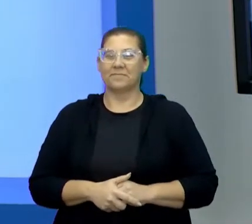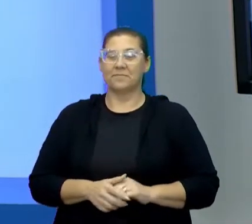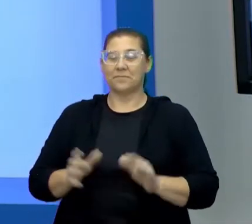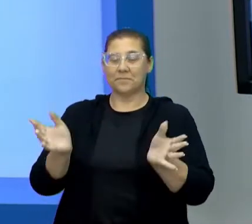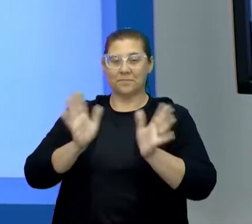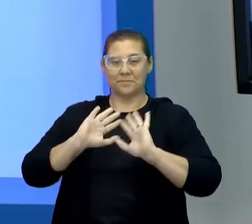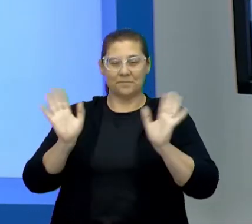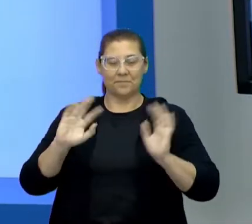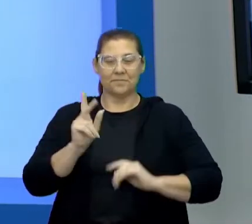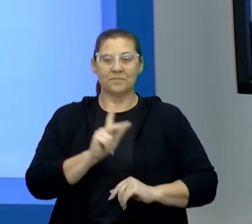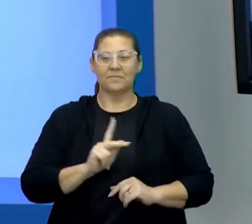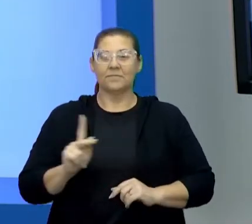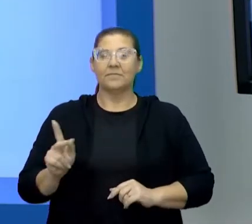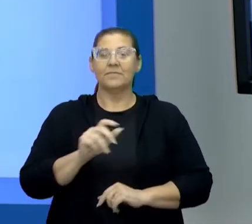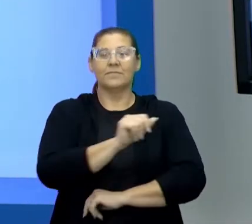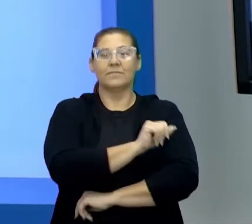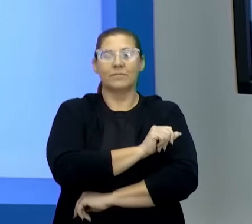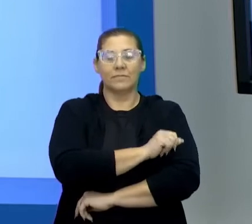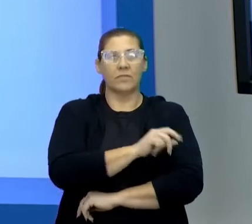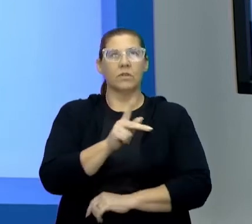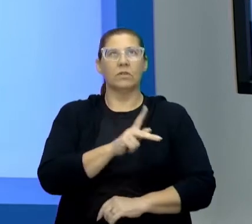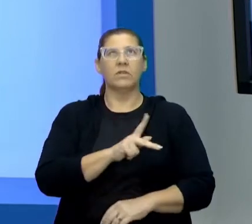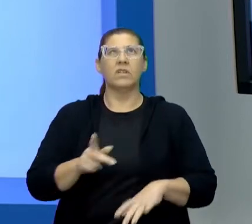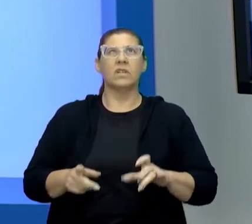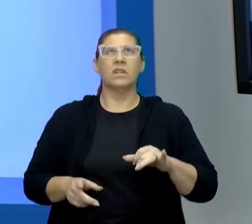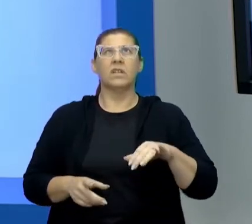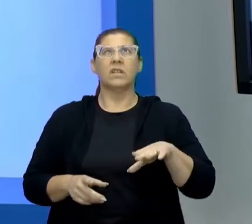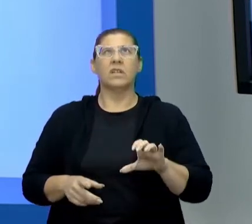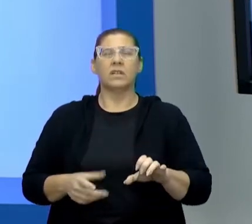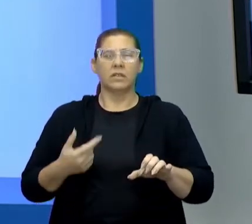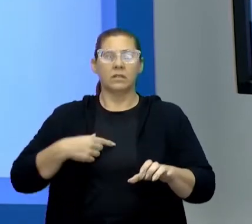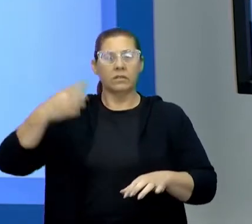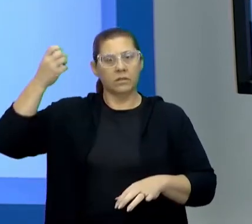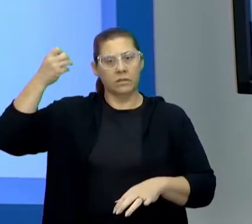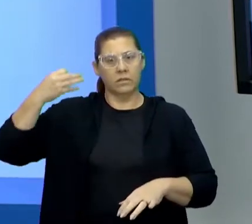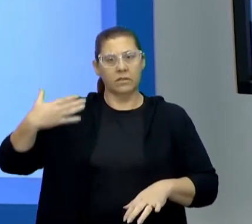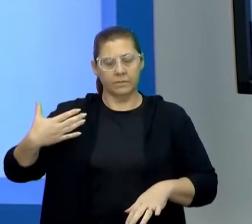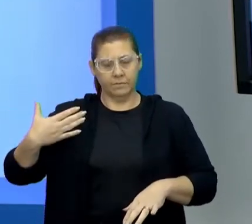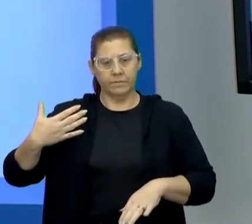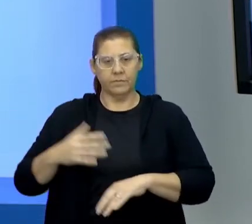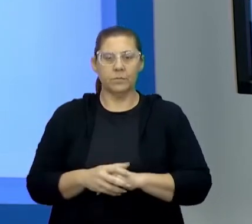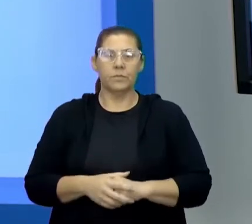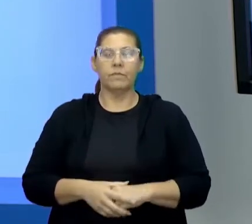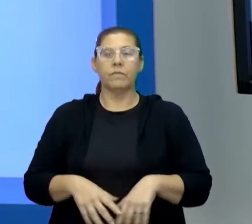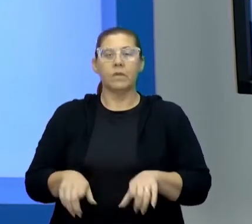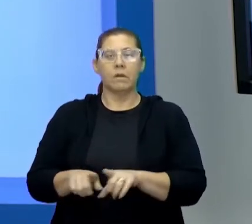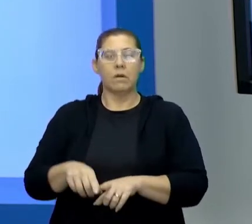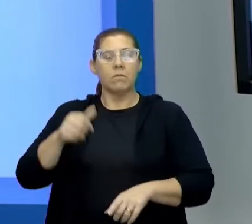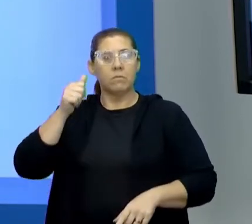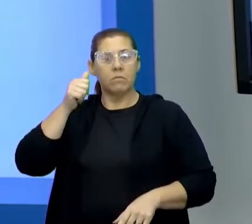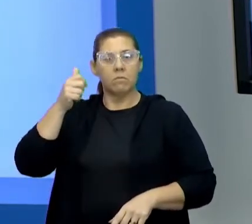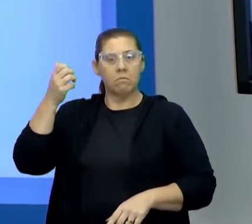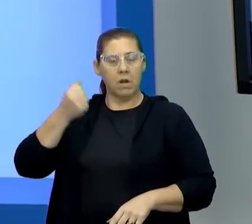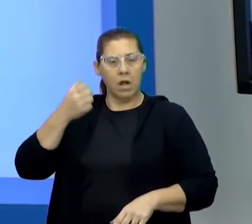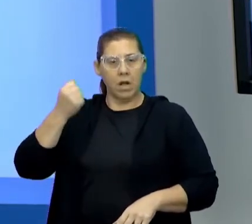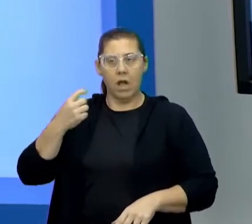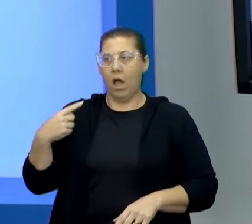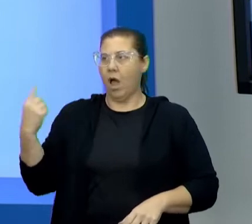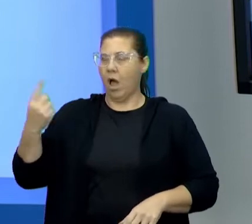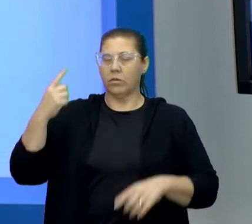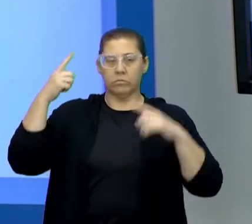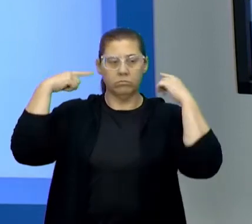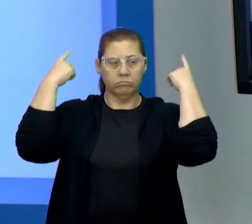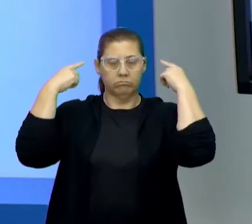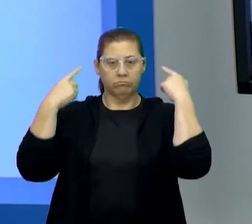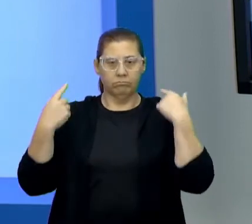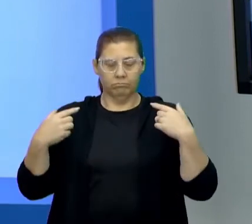Olá, então professores, alunos, sou a professora Elaine. Vou fazer aí a minha descrição para vocês. Então sou branca, alta, cabelos cachados